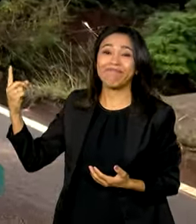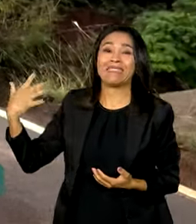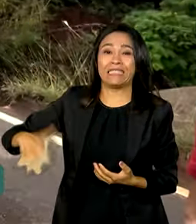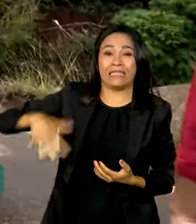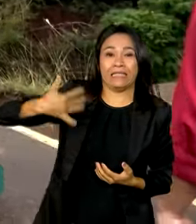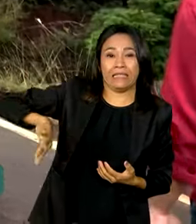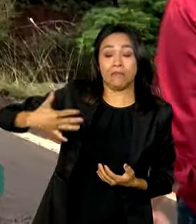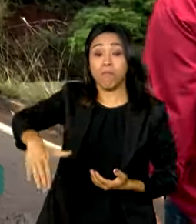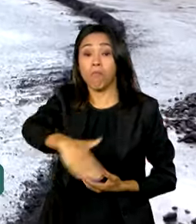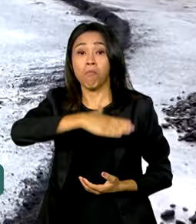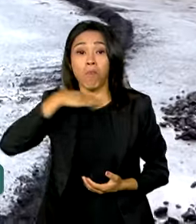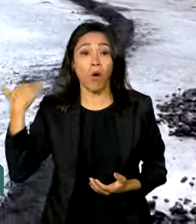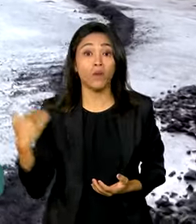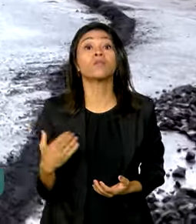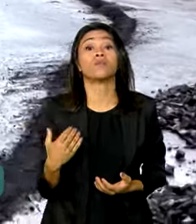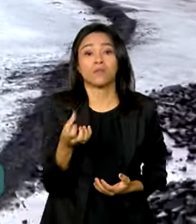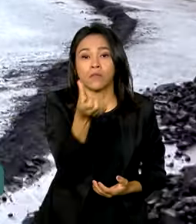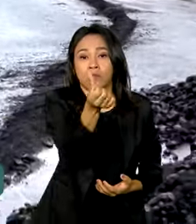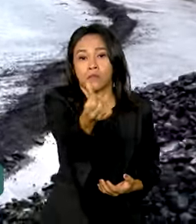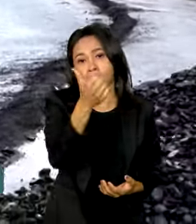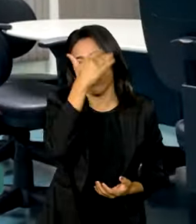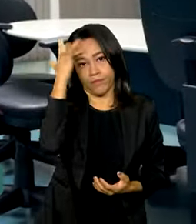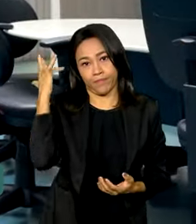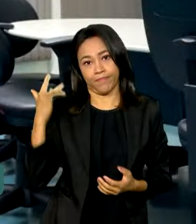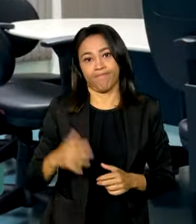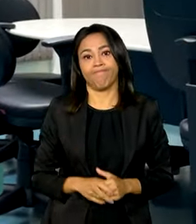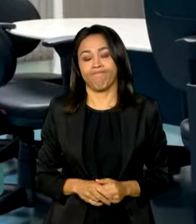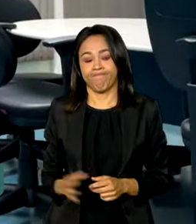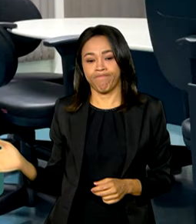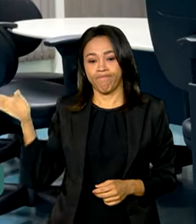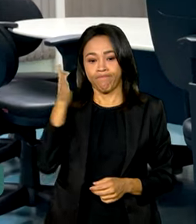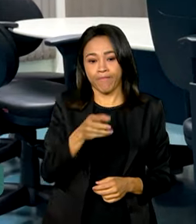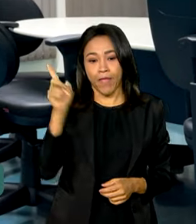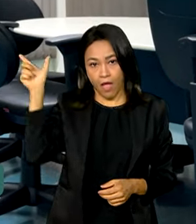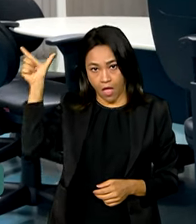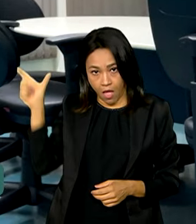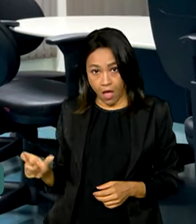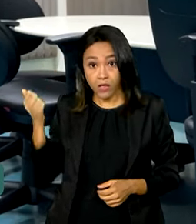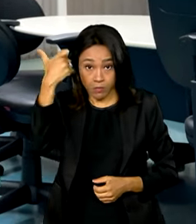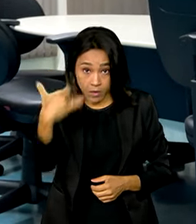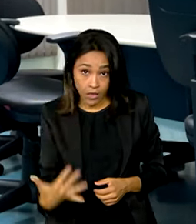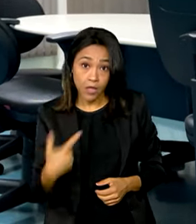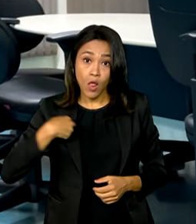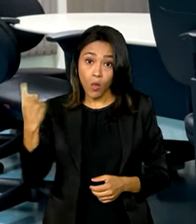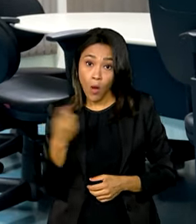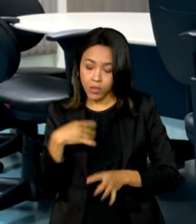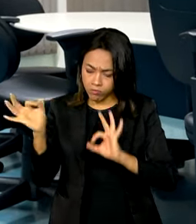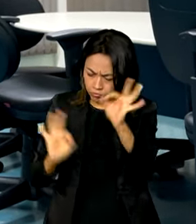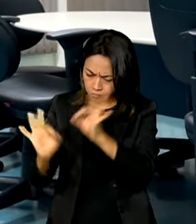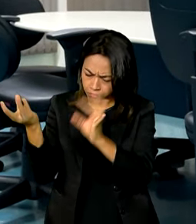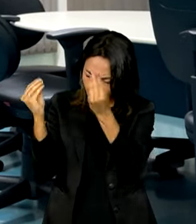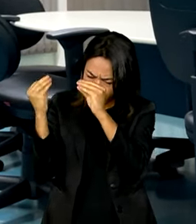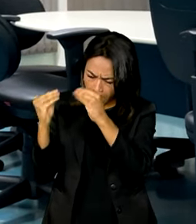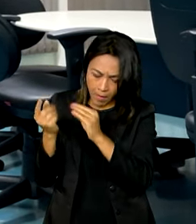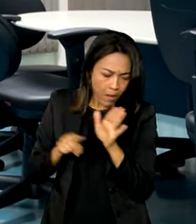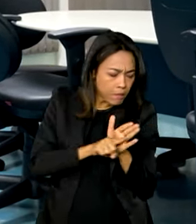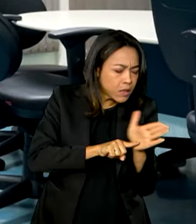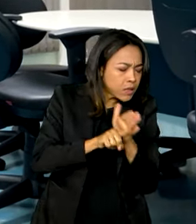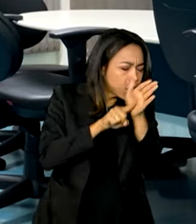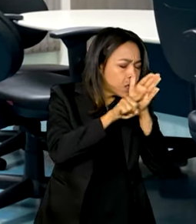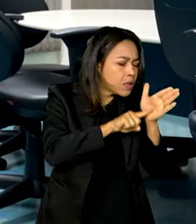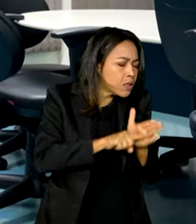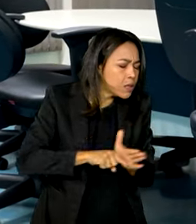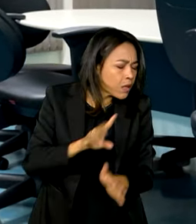provocou a morte de seis pessoas. Nós traçamos um plano a partir do estudo hidrológico,